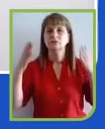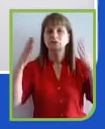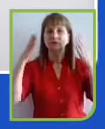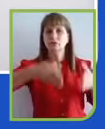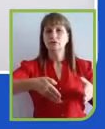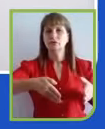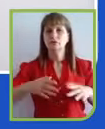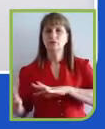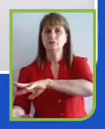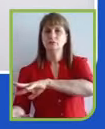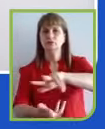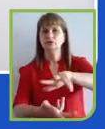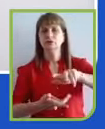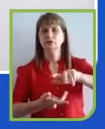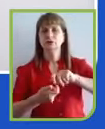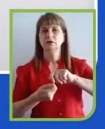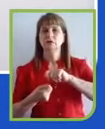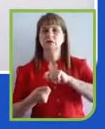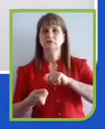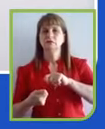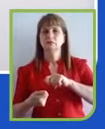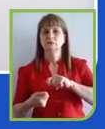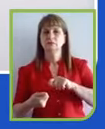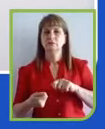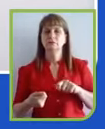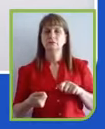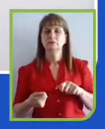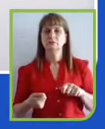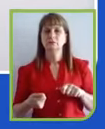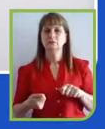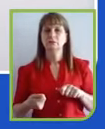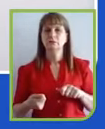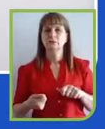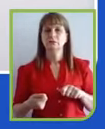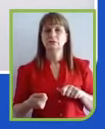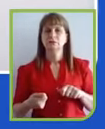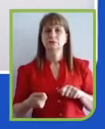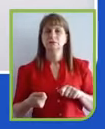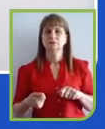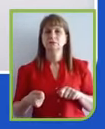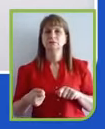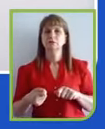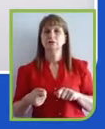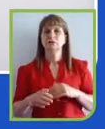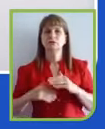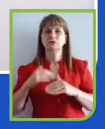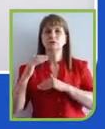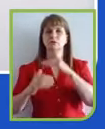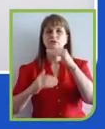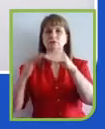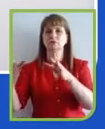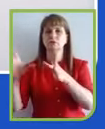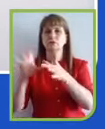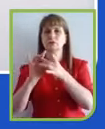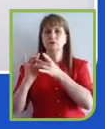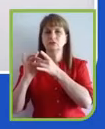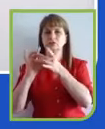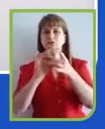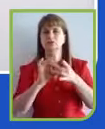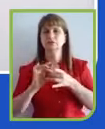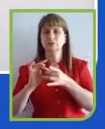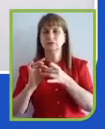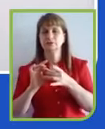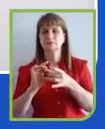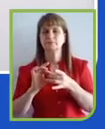Reset, o plano de construção conjunta e de maneira urgente e base de um sistema econômico e